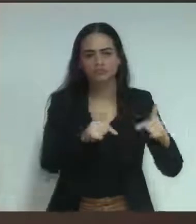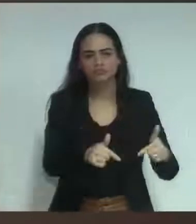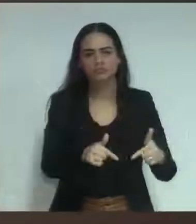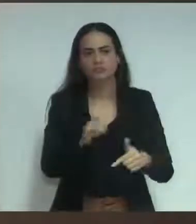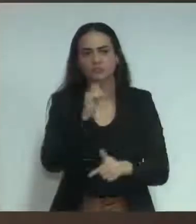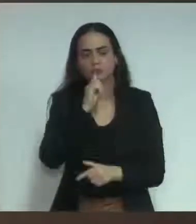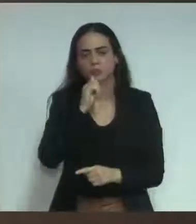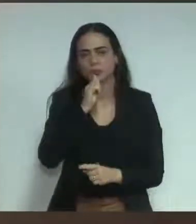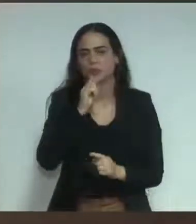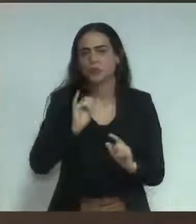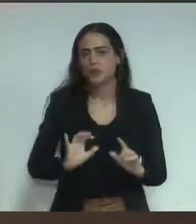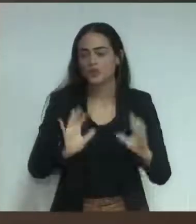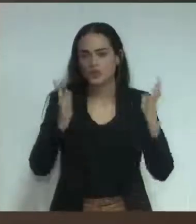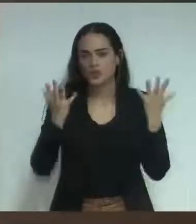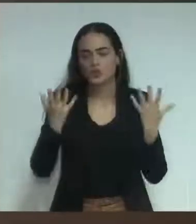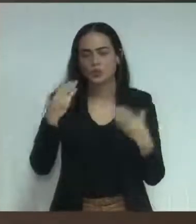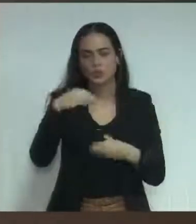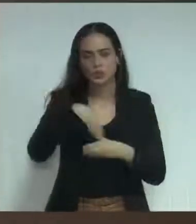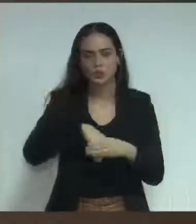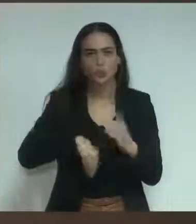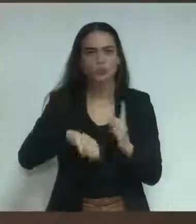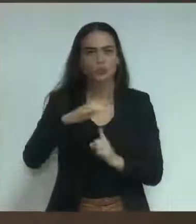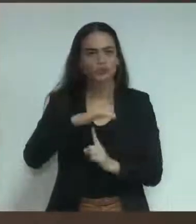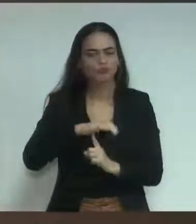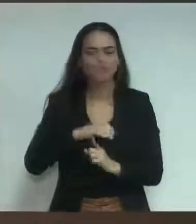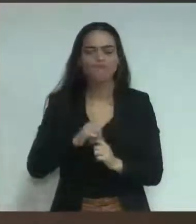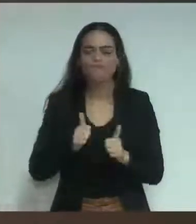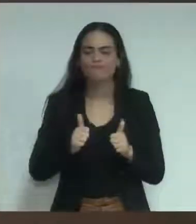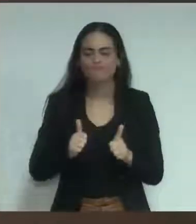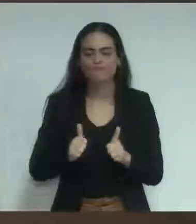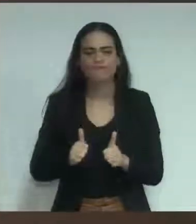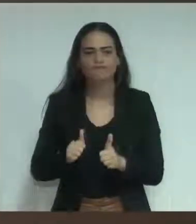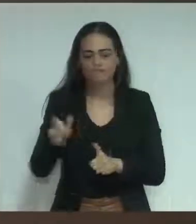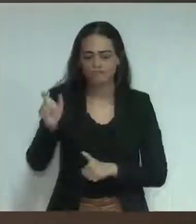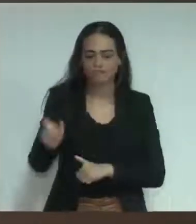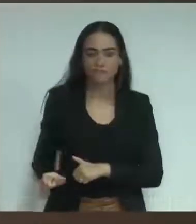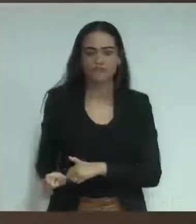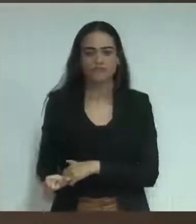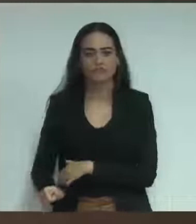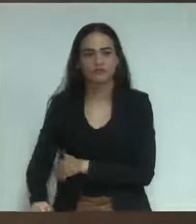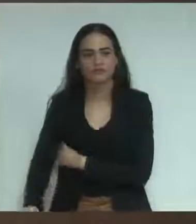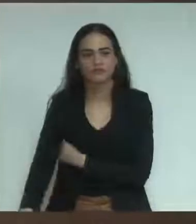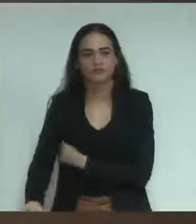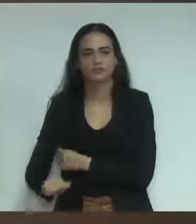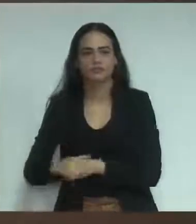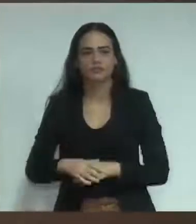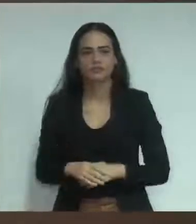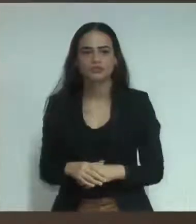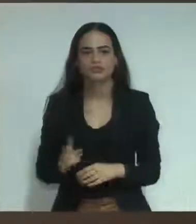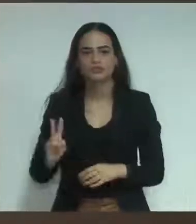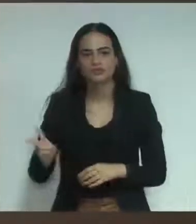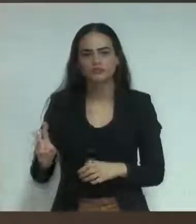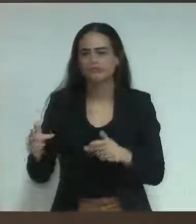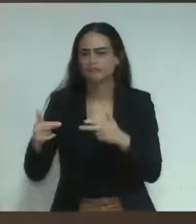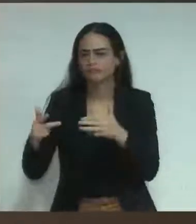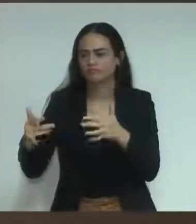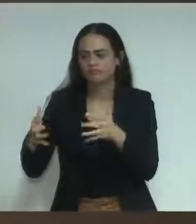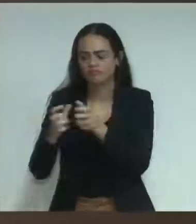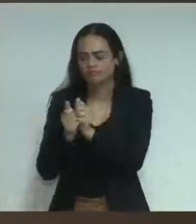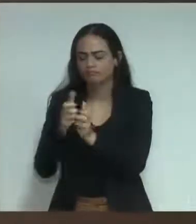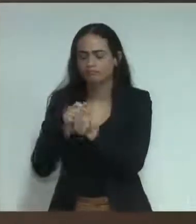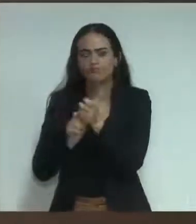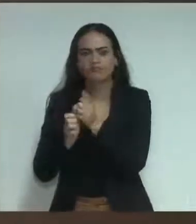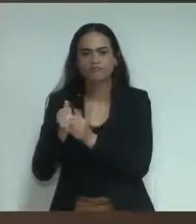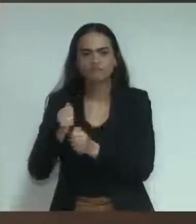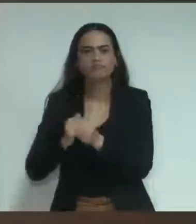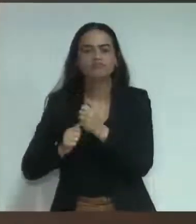parque também, lá como uma pessoa que trabalha com artesanato também na cidade, enfim, sempre muito ativo.